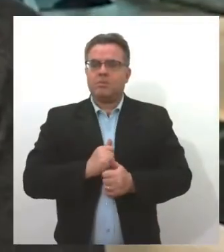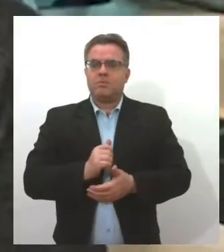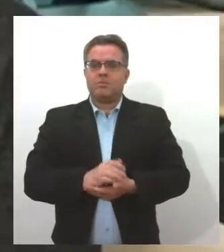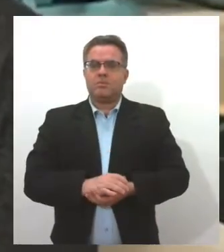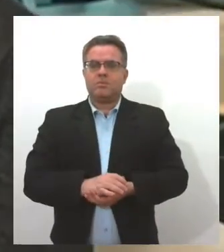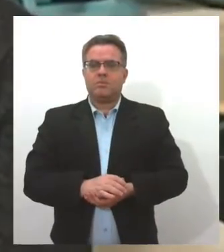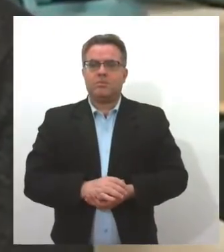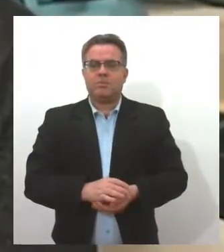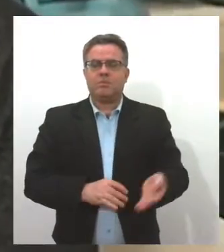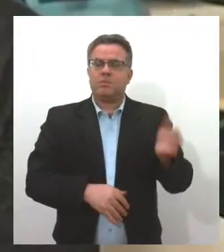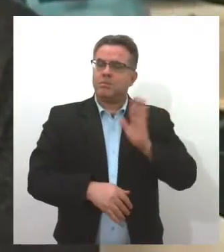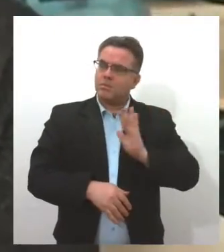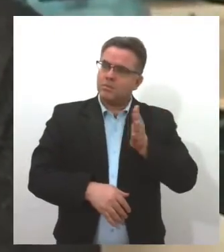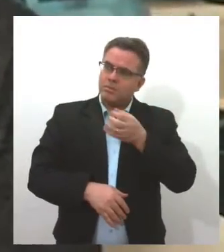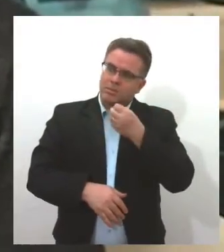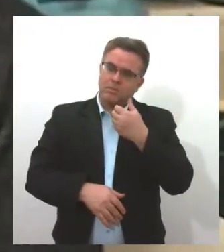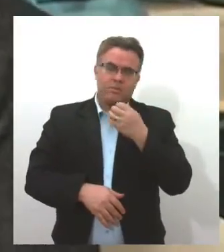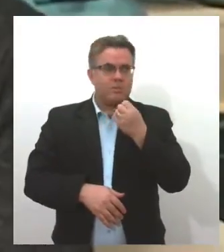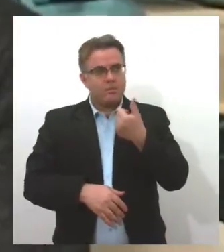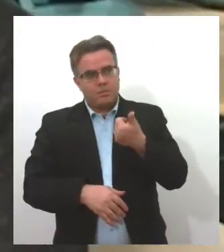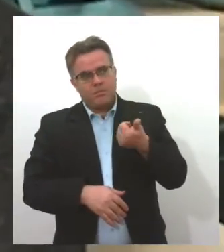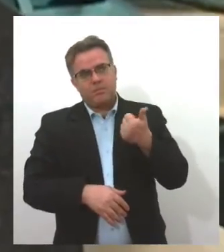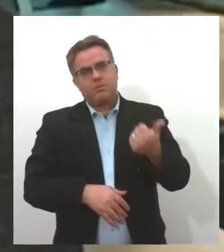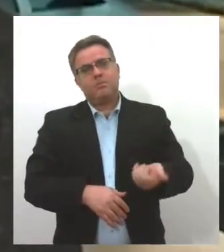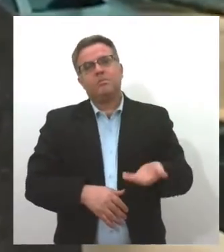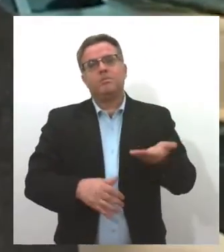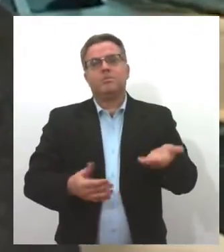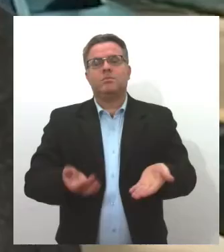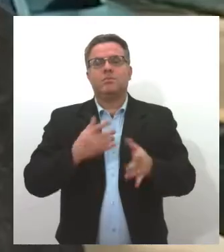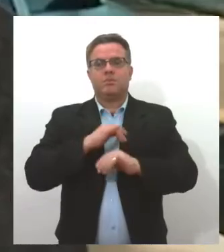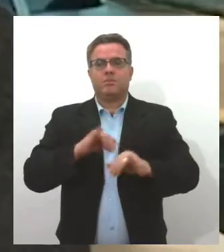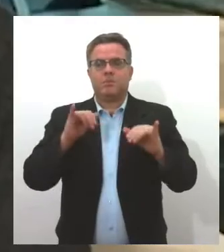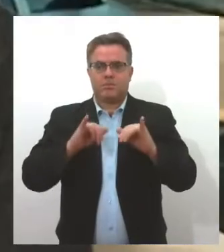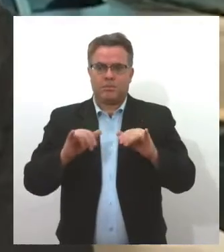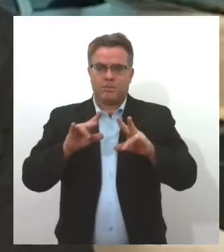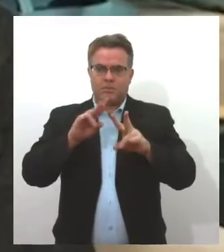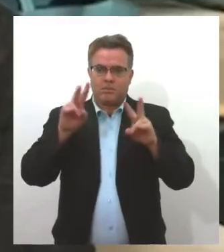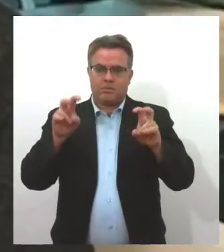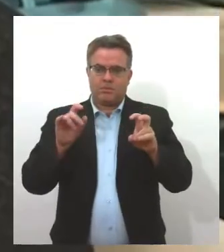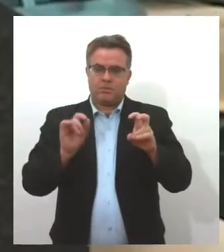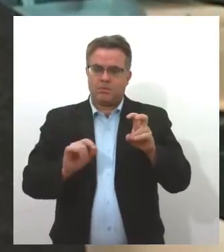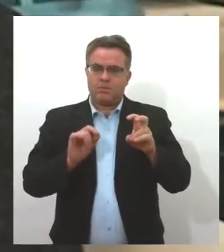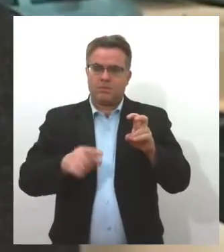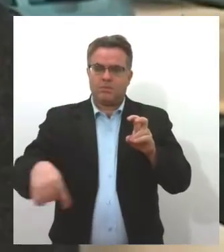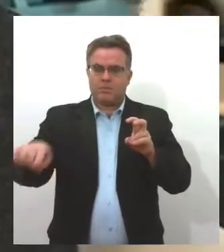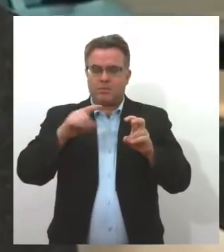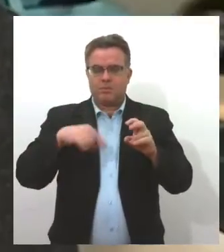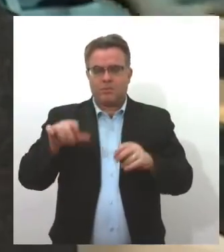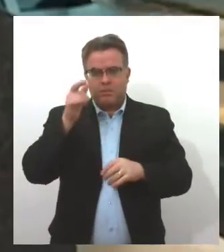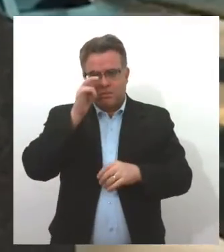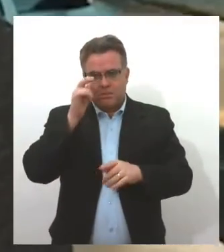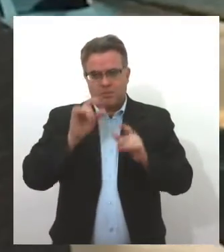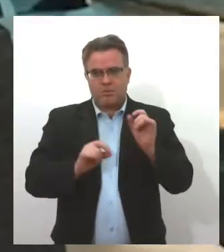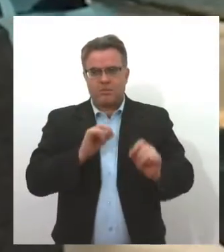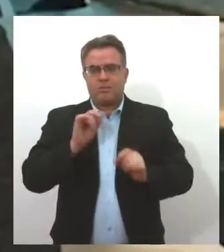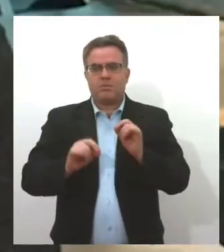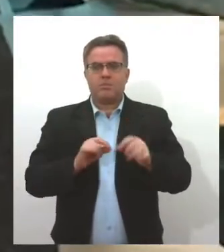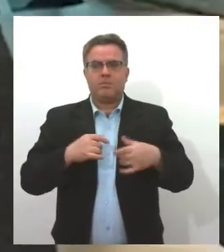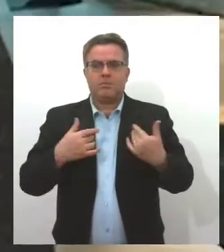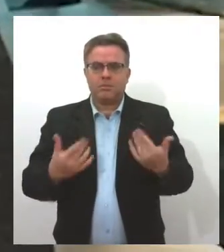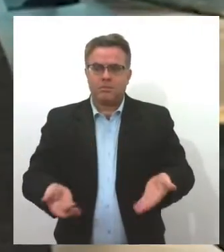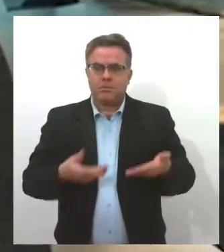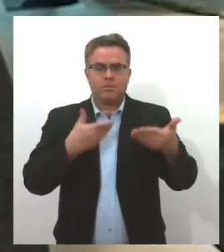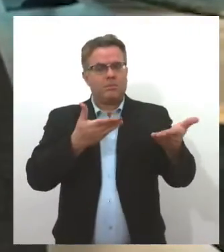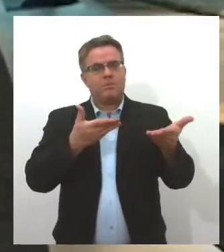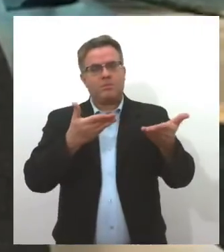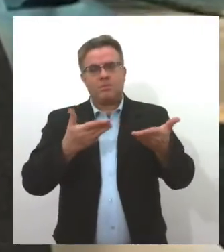Oi, Valquíria, como vai? Passando aqui pra dar um oi pra você, um oi para os seus telespectadores e internautas e, claro, convidá-los